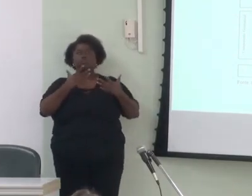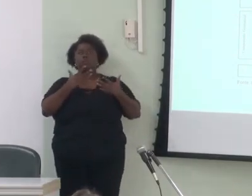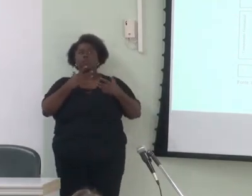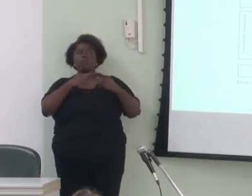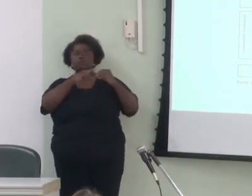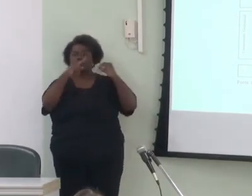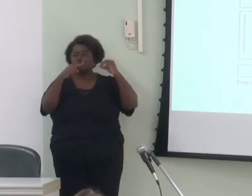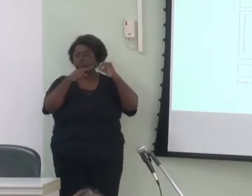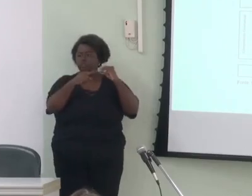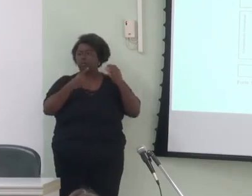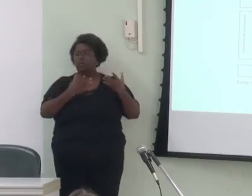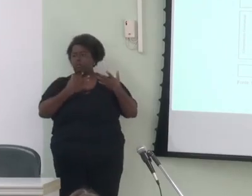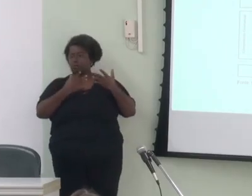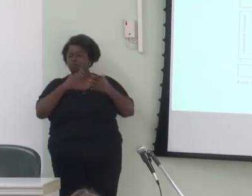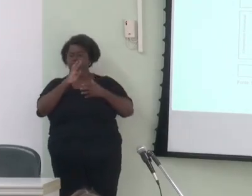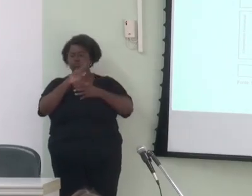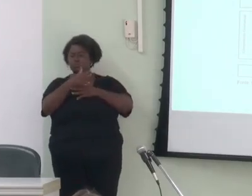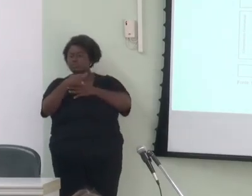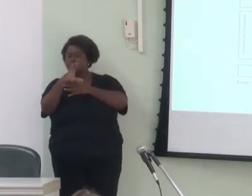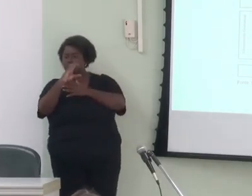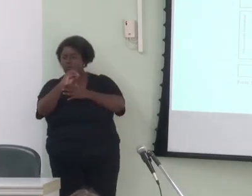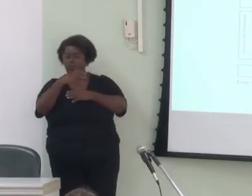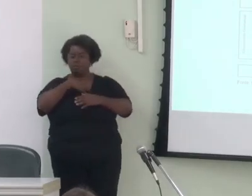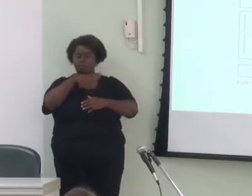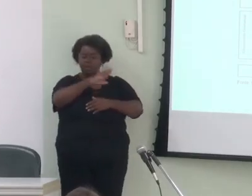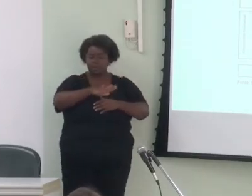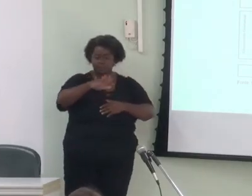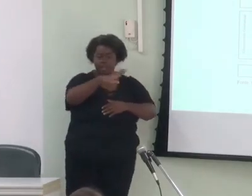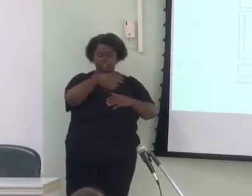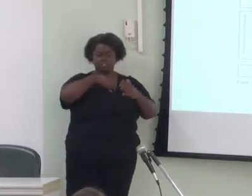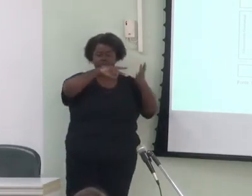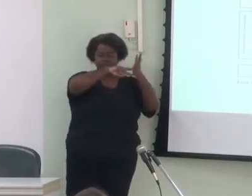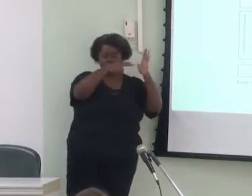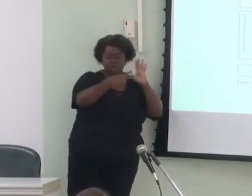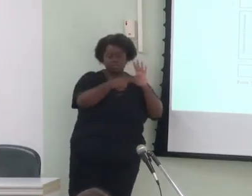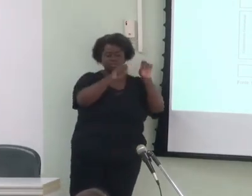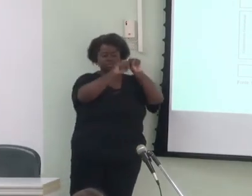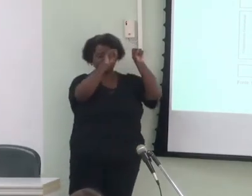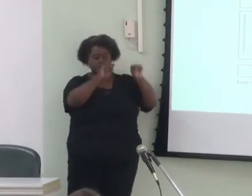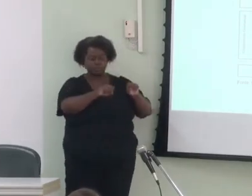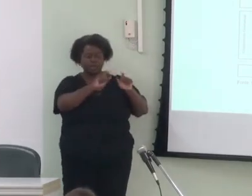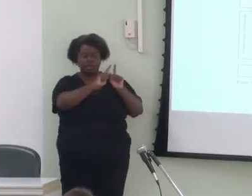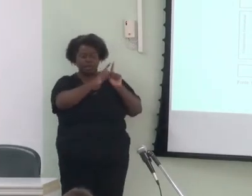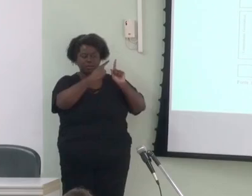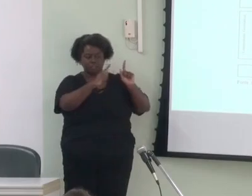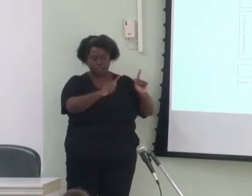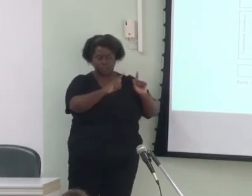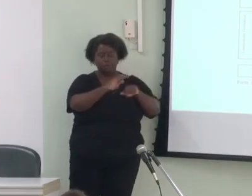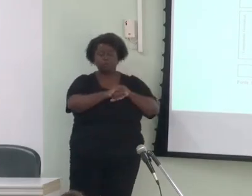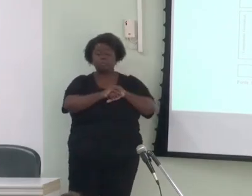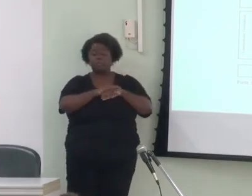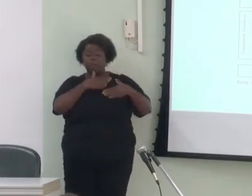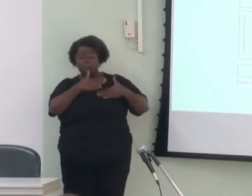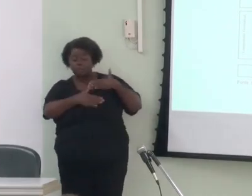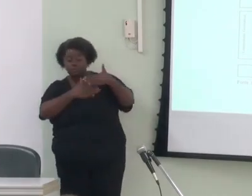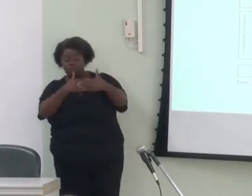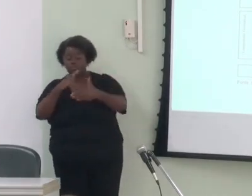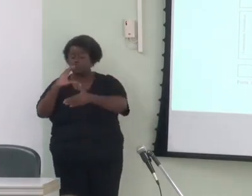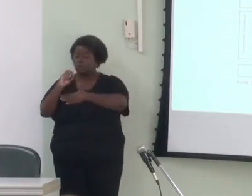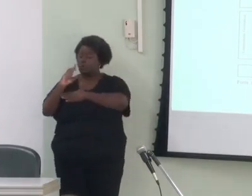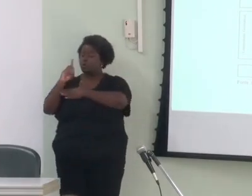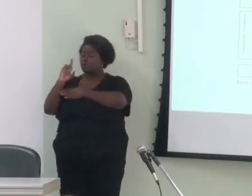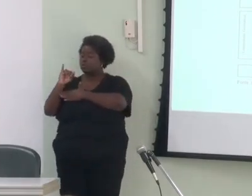semântica, que é relevante para a descrição do sistema gramatical. O processo de codificação está relacionado com a forma